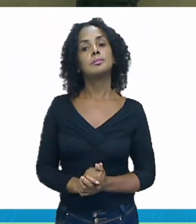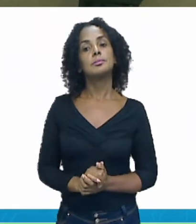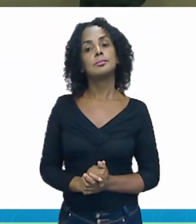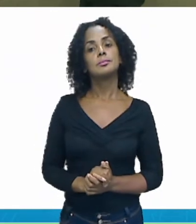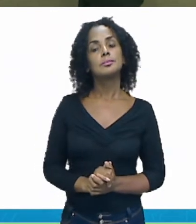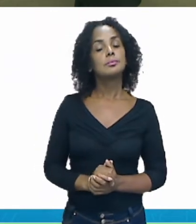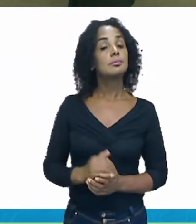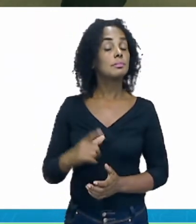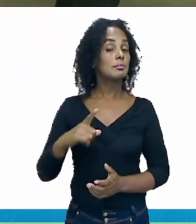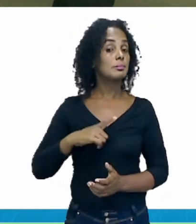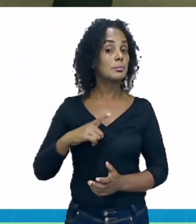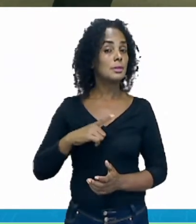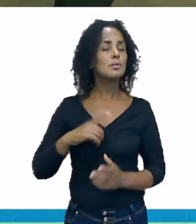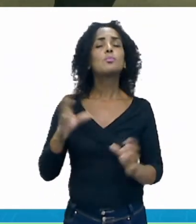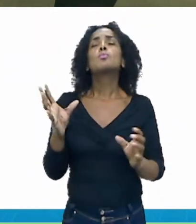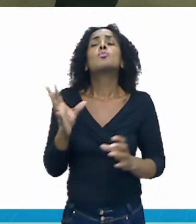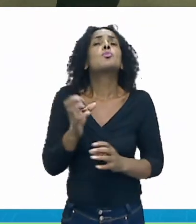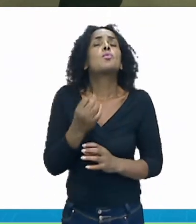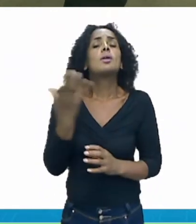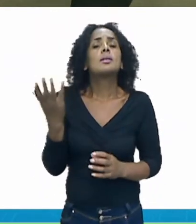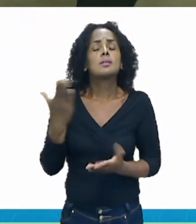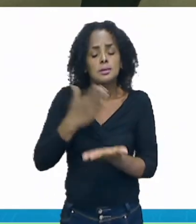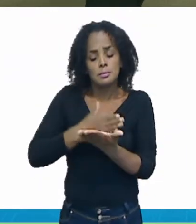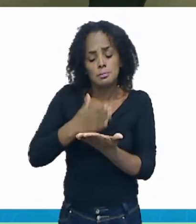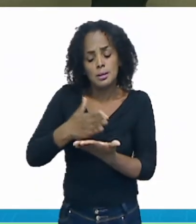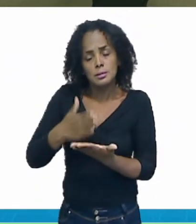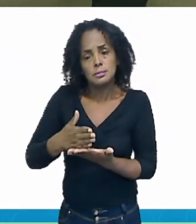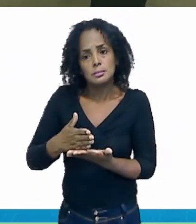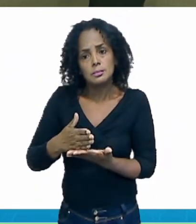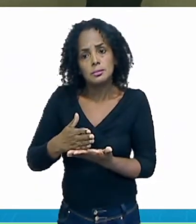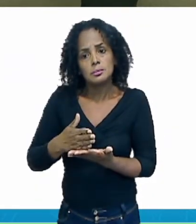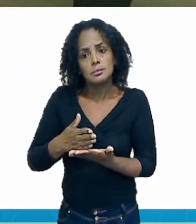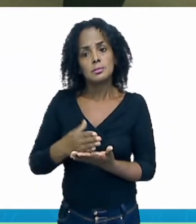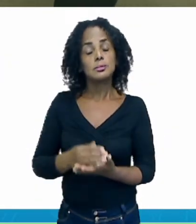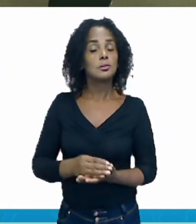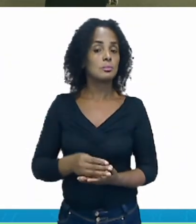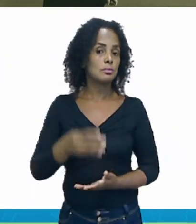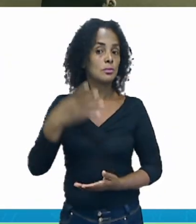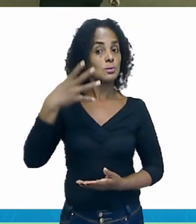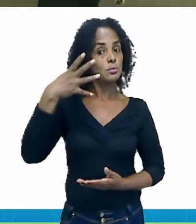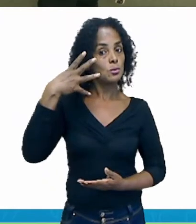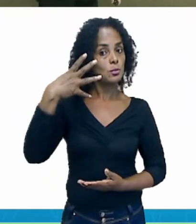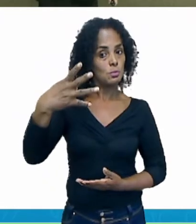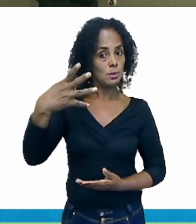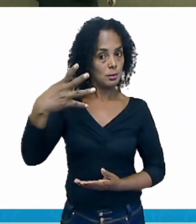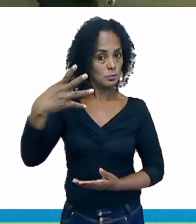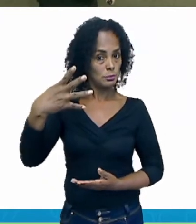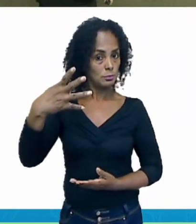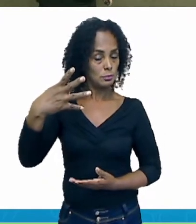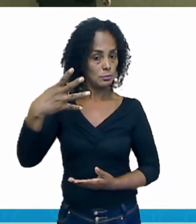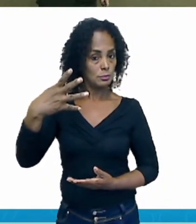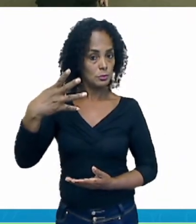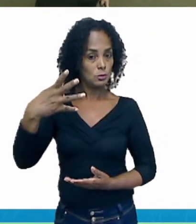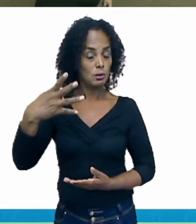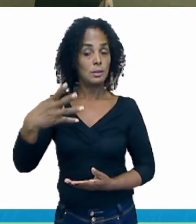Amanheceu. Quantas partes nós dividimos a palavra? Quatro. Então ela possui quatro sílabas.